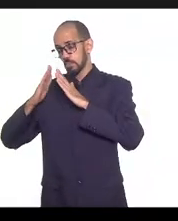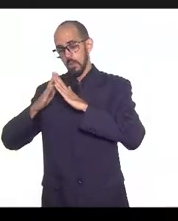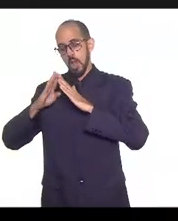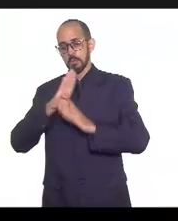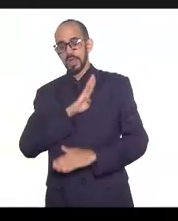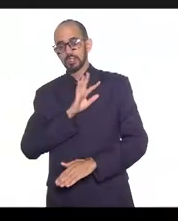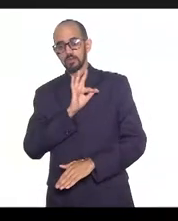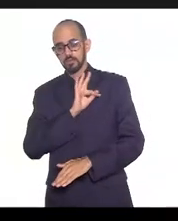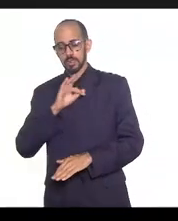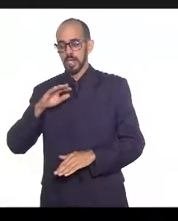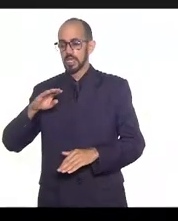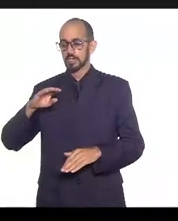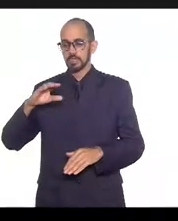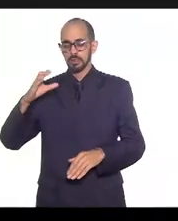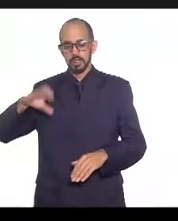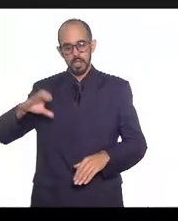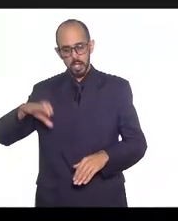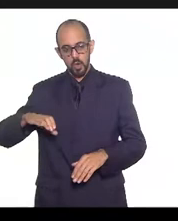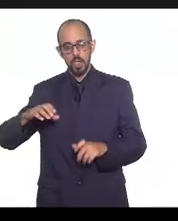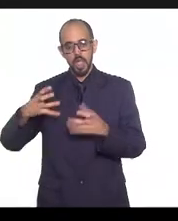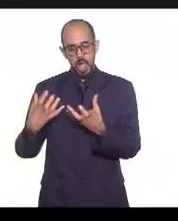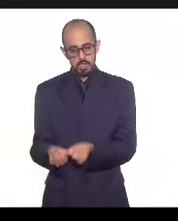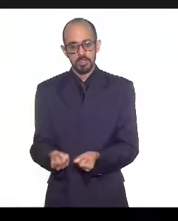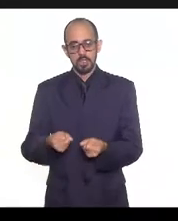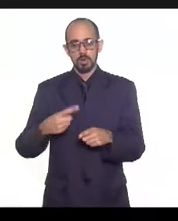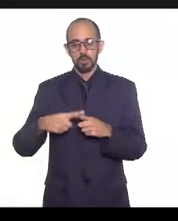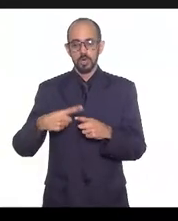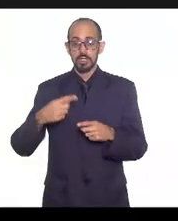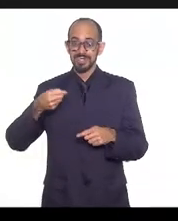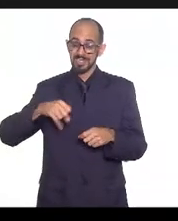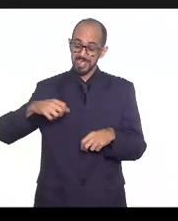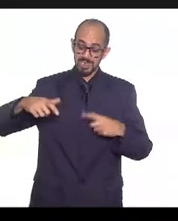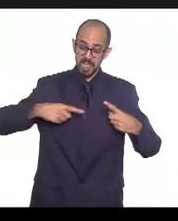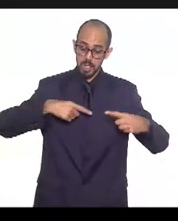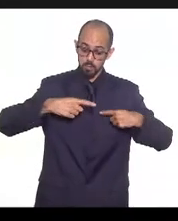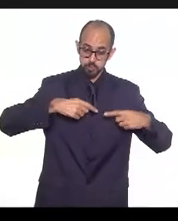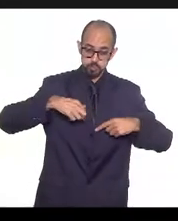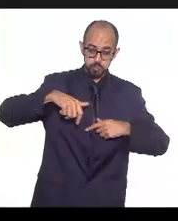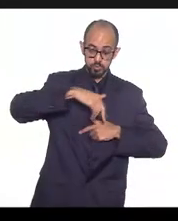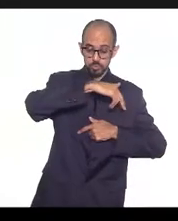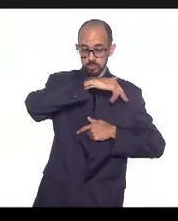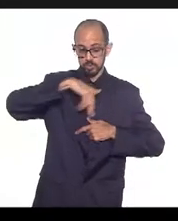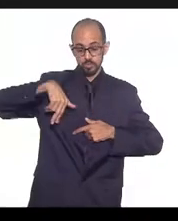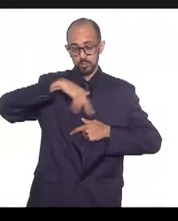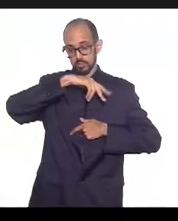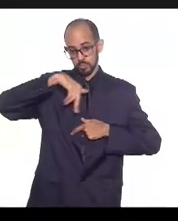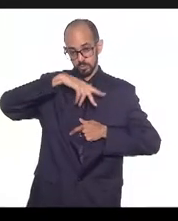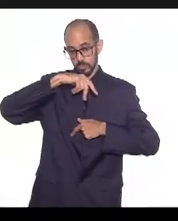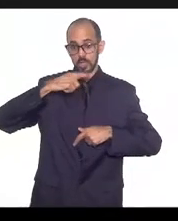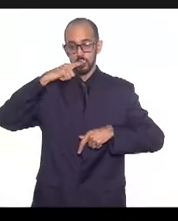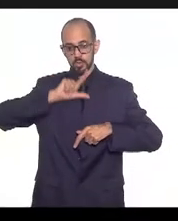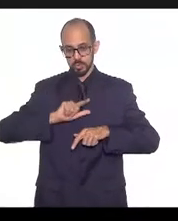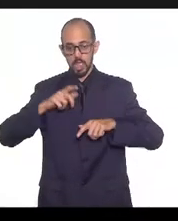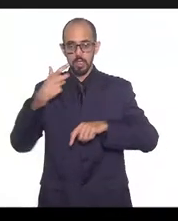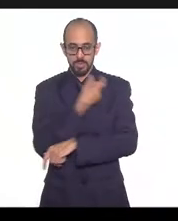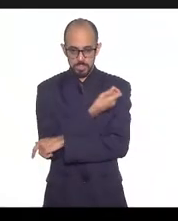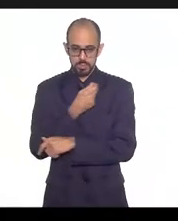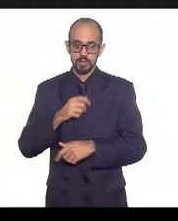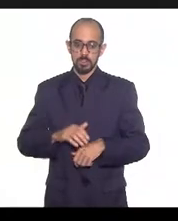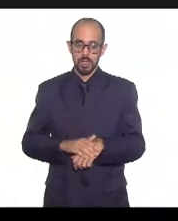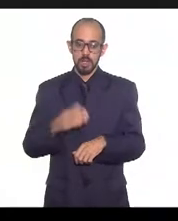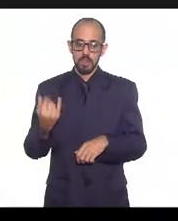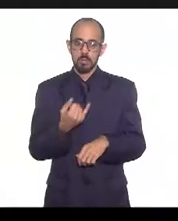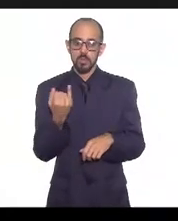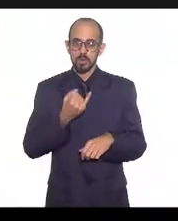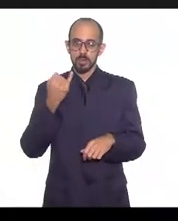porque entendendo que se essas pessoas estão transitando na área desse município, é importante que eles